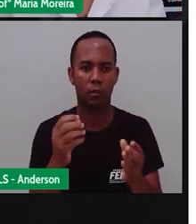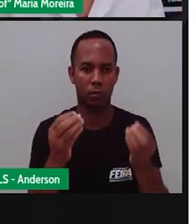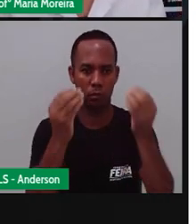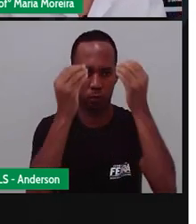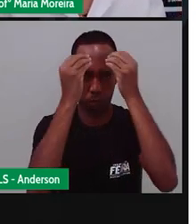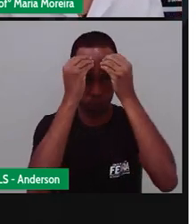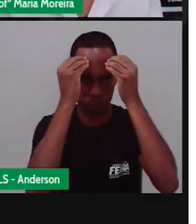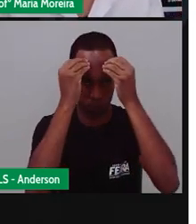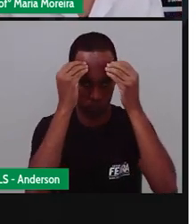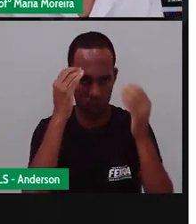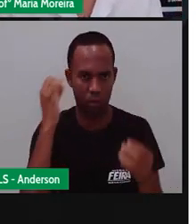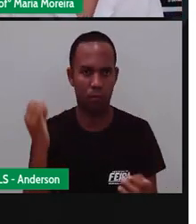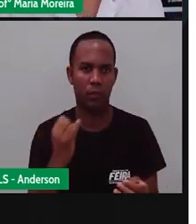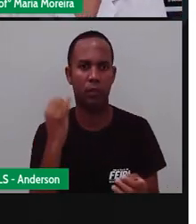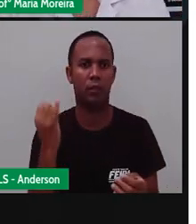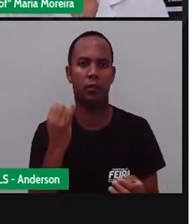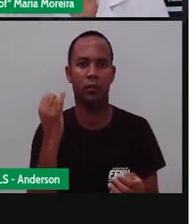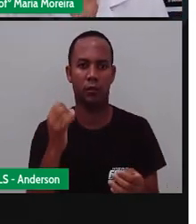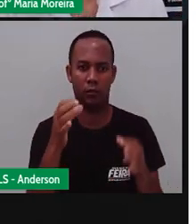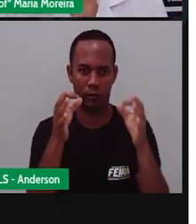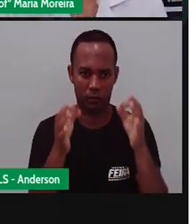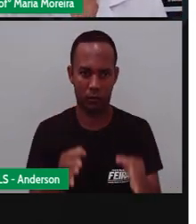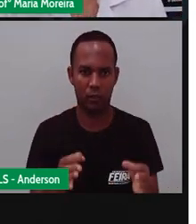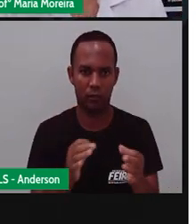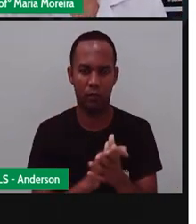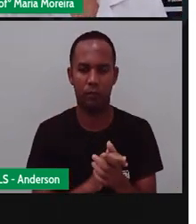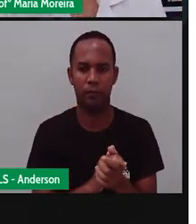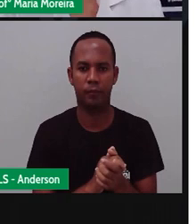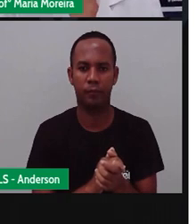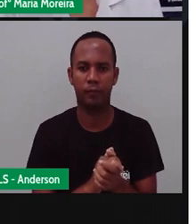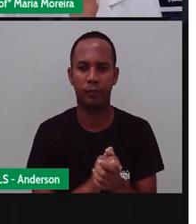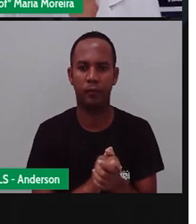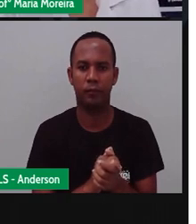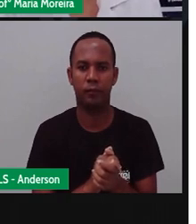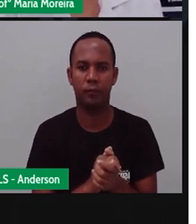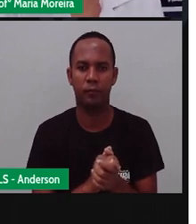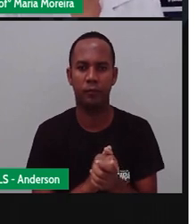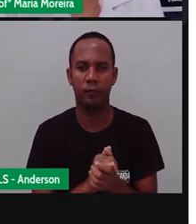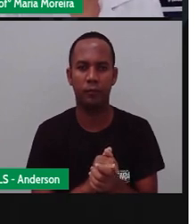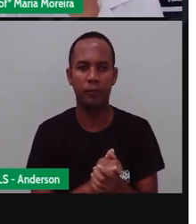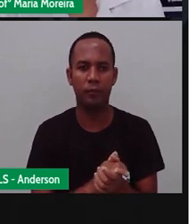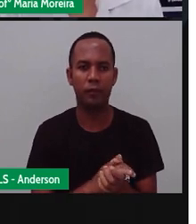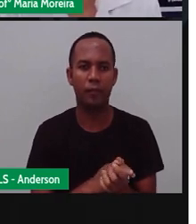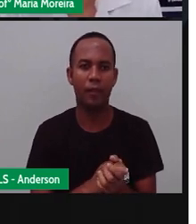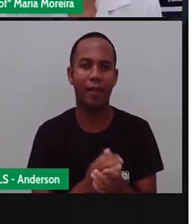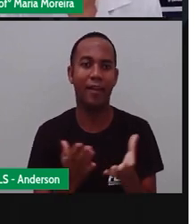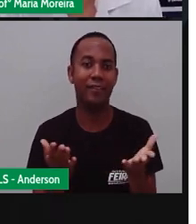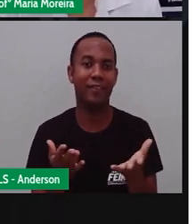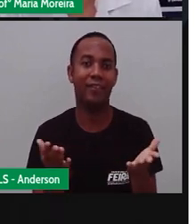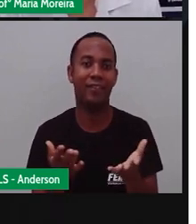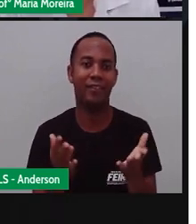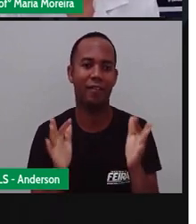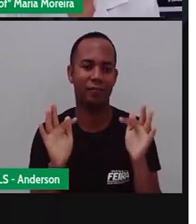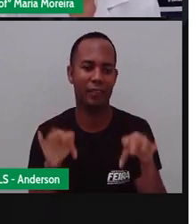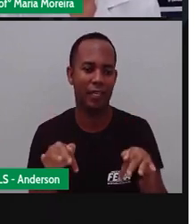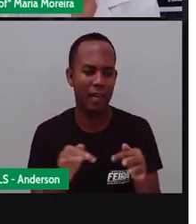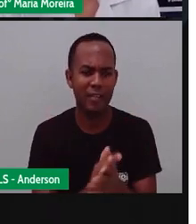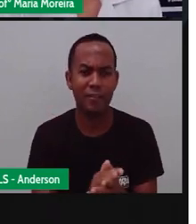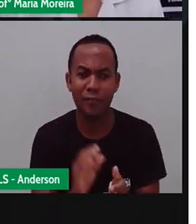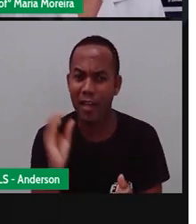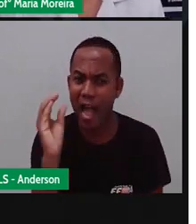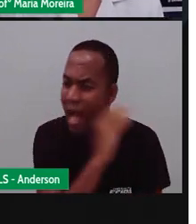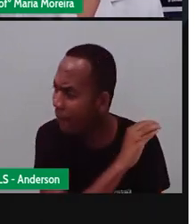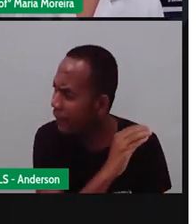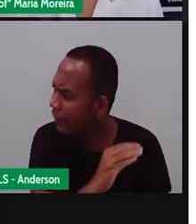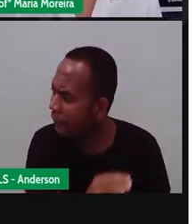substantivo. Certo? Então, para o nosso finalzinho de aula. que pena, Anderson. aula já tá acabando.